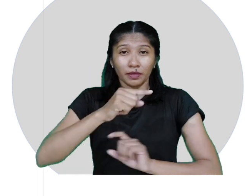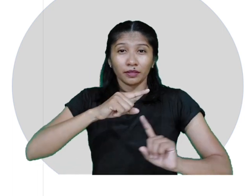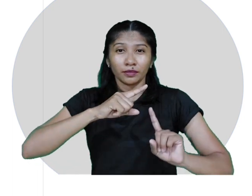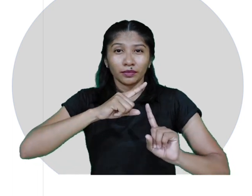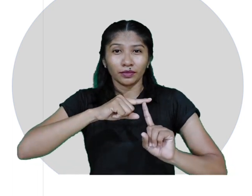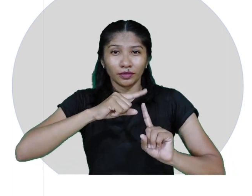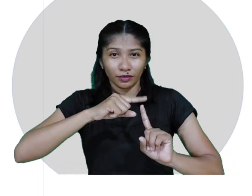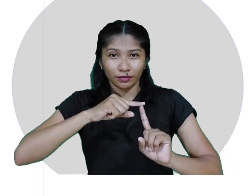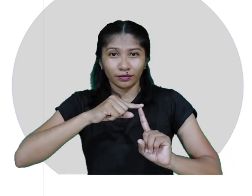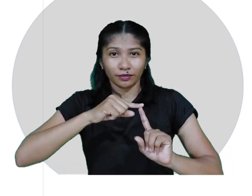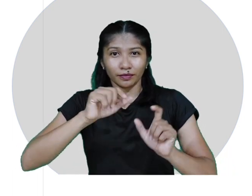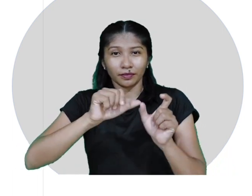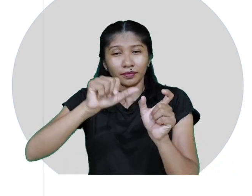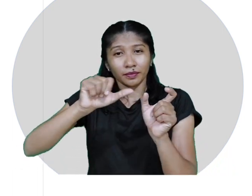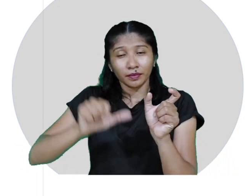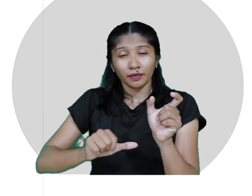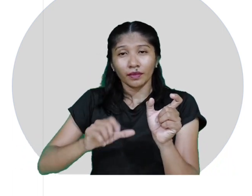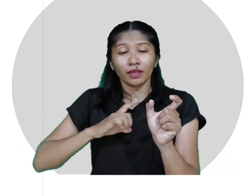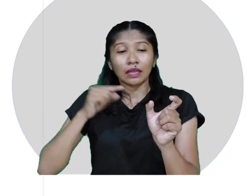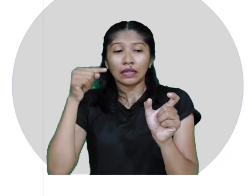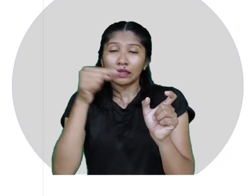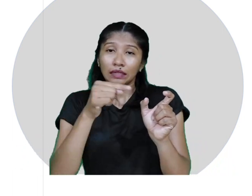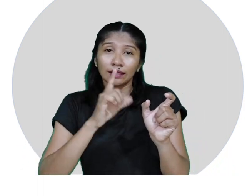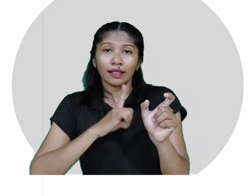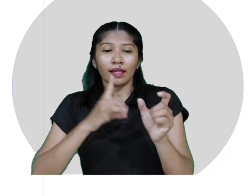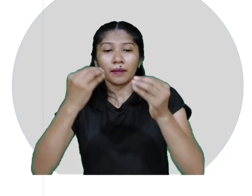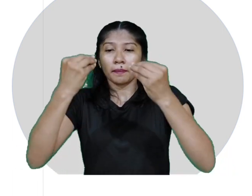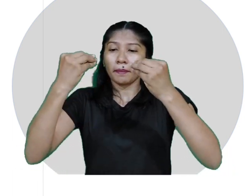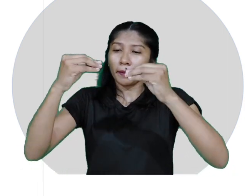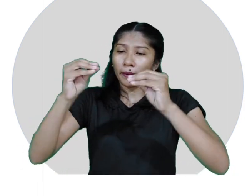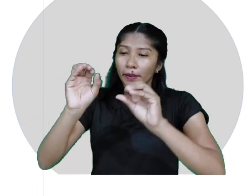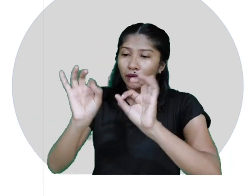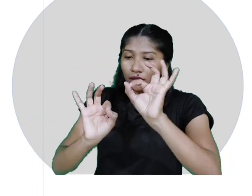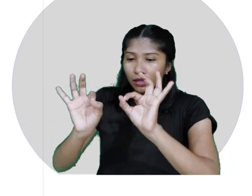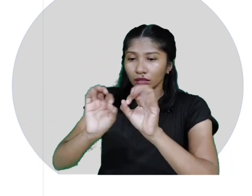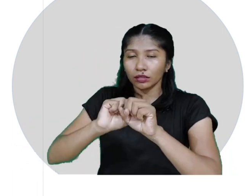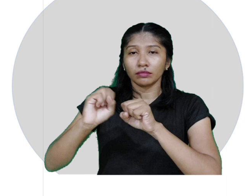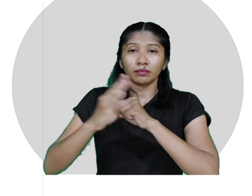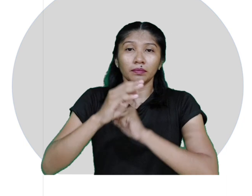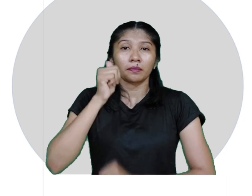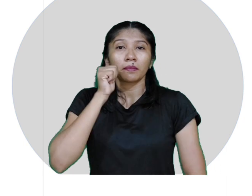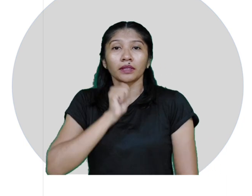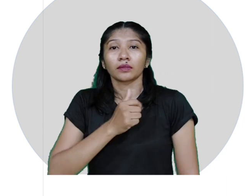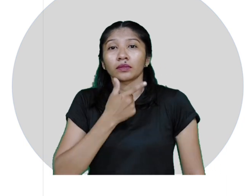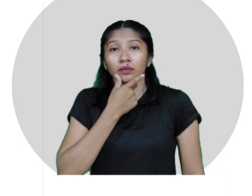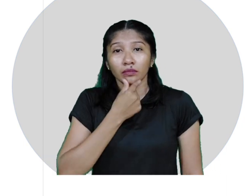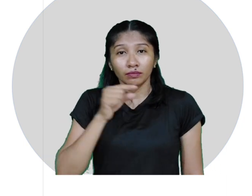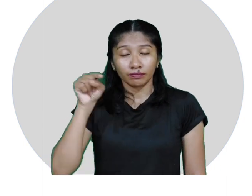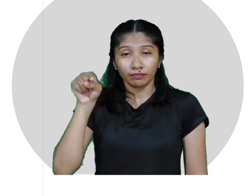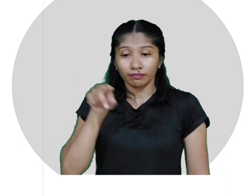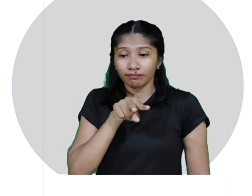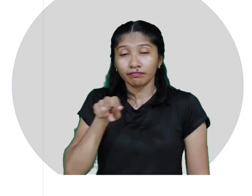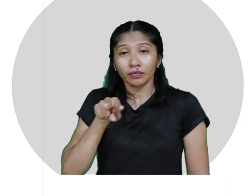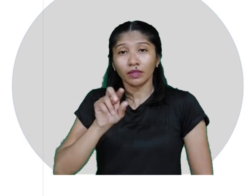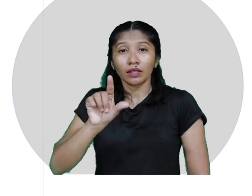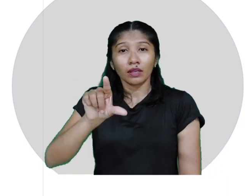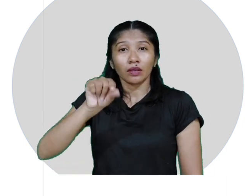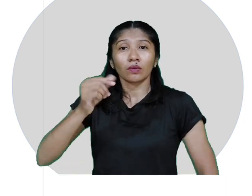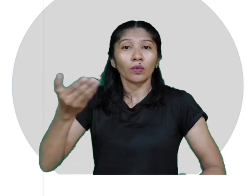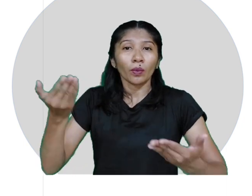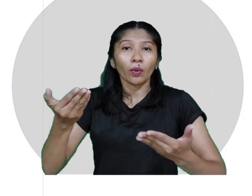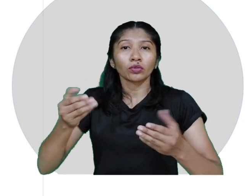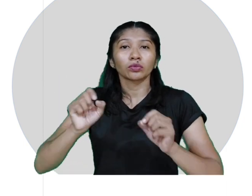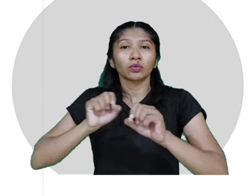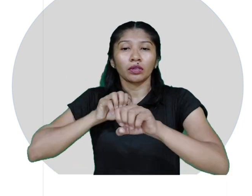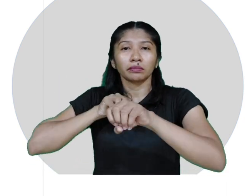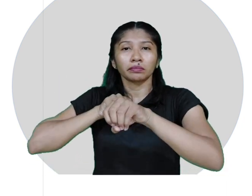declinação, aquele em que estão inseridos os substantivos masculinos e femininos. Escolhemos para esta ocasião,